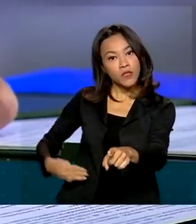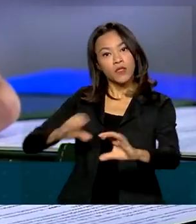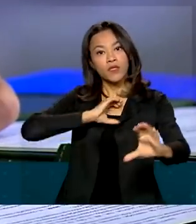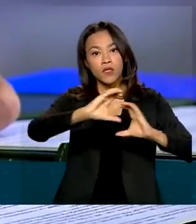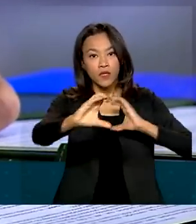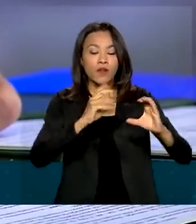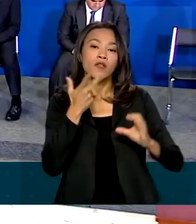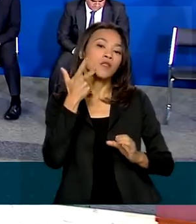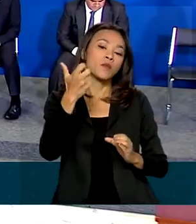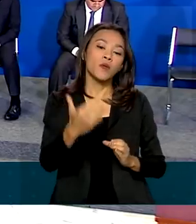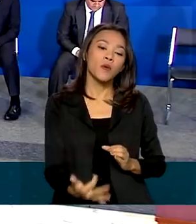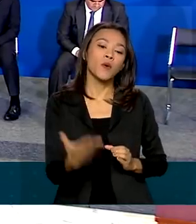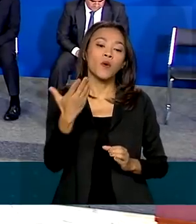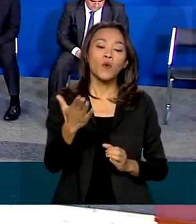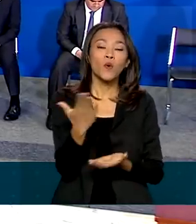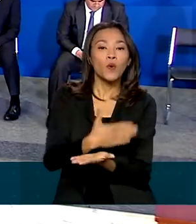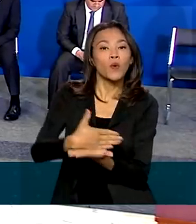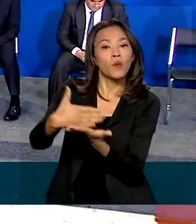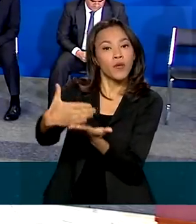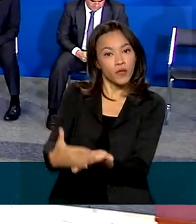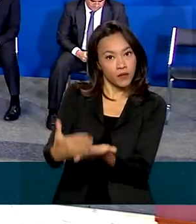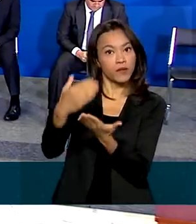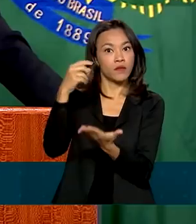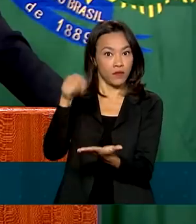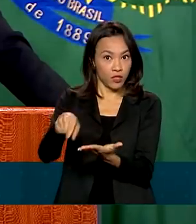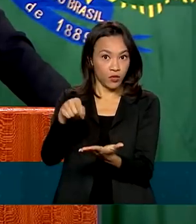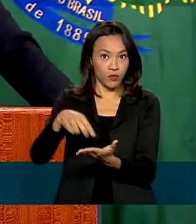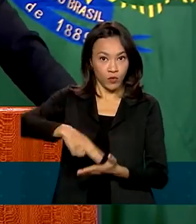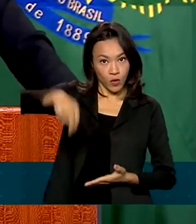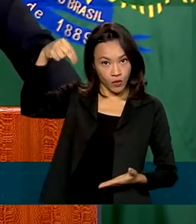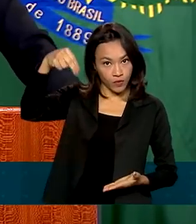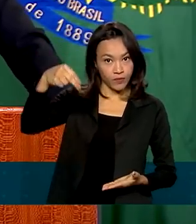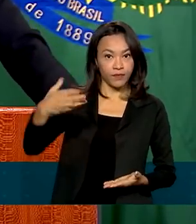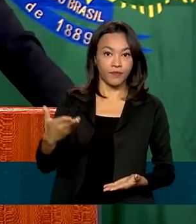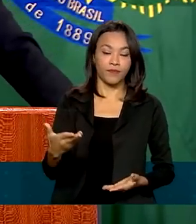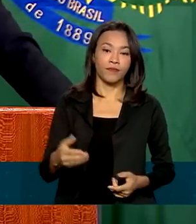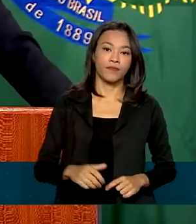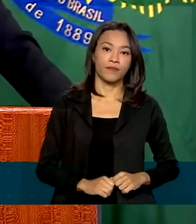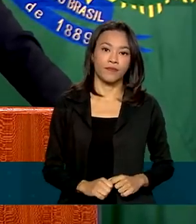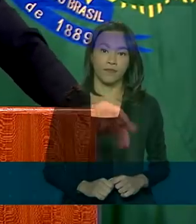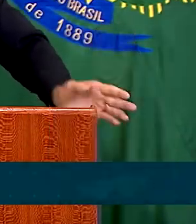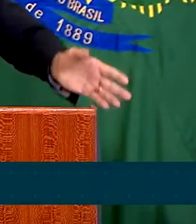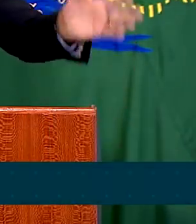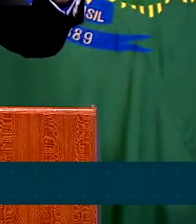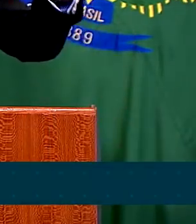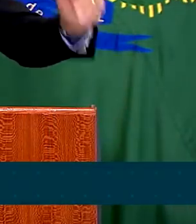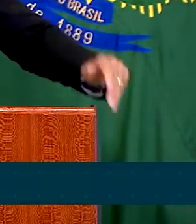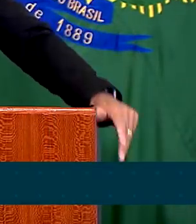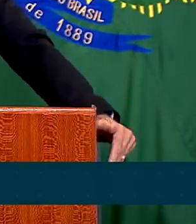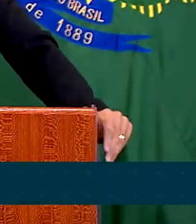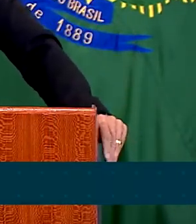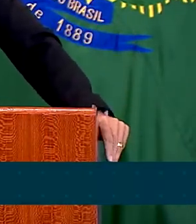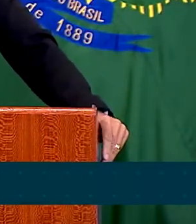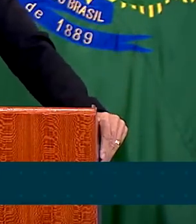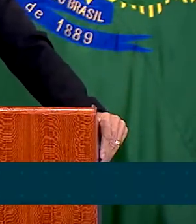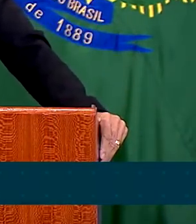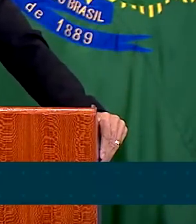início da Infovia 1 do programa Norte Conectado. Foi em Macapá que nós participamos no início do lançamento de cabos